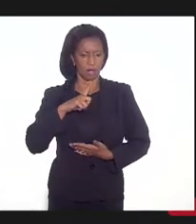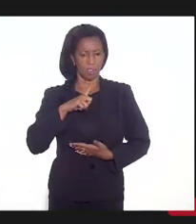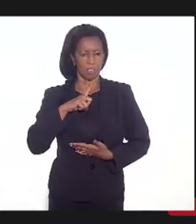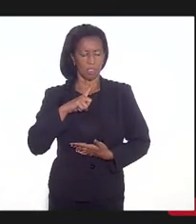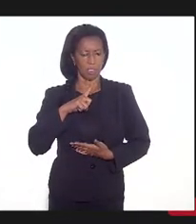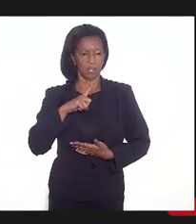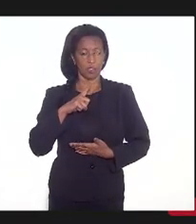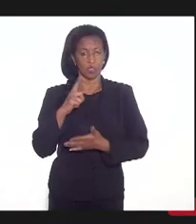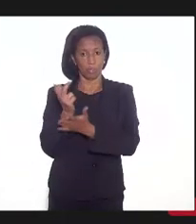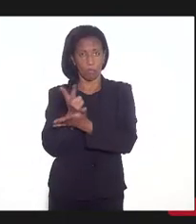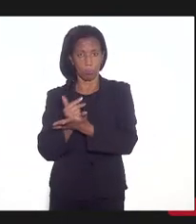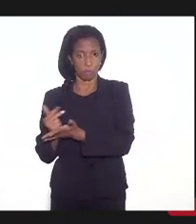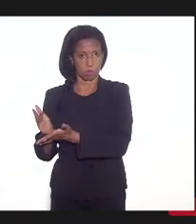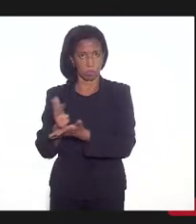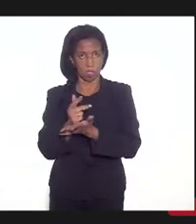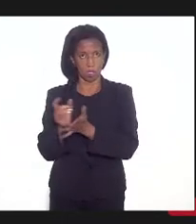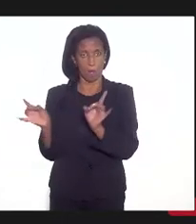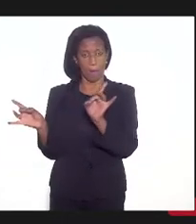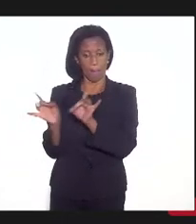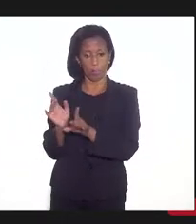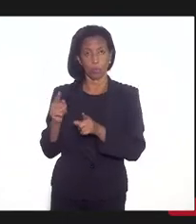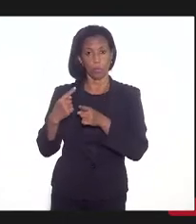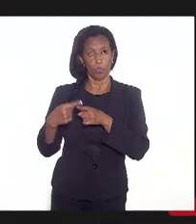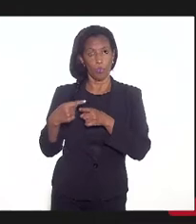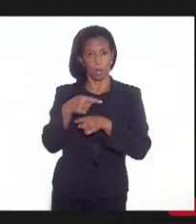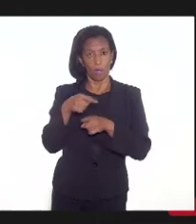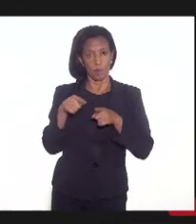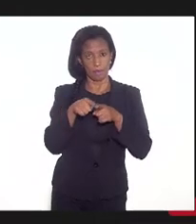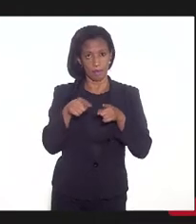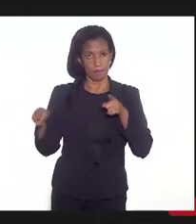esboço do plano. Por isso é que esse período aqui,